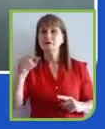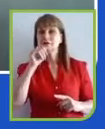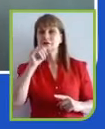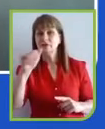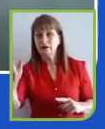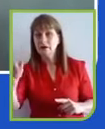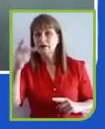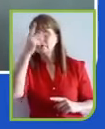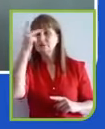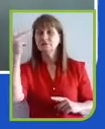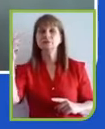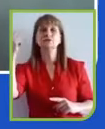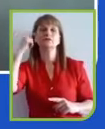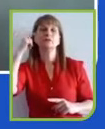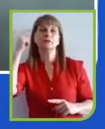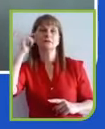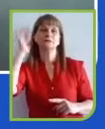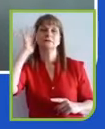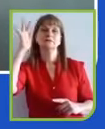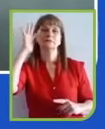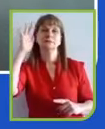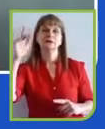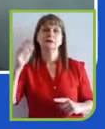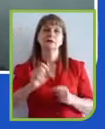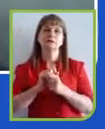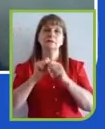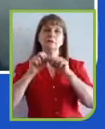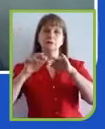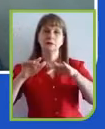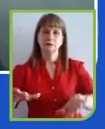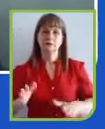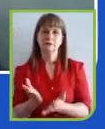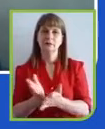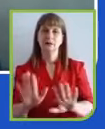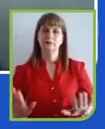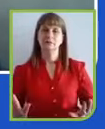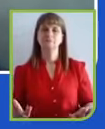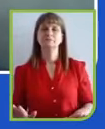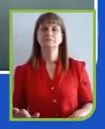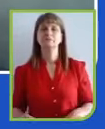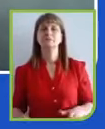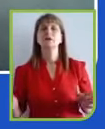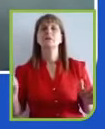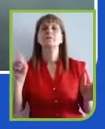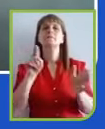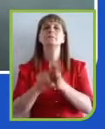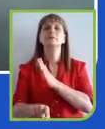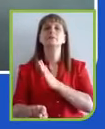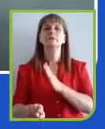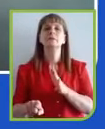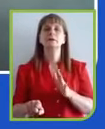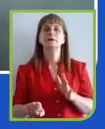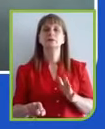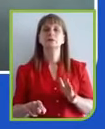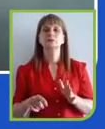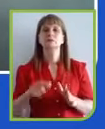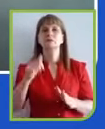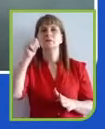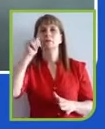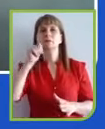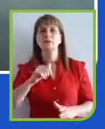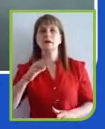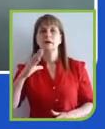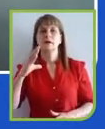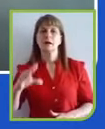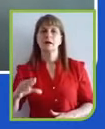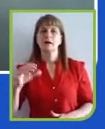pós-pandemia. Eu vou já para a primeira pergunta para a Carla. A pergunta é interessante. Como a Ambev,